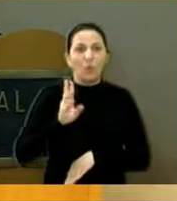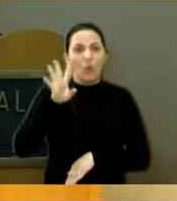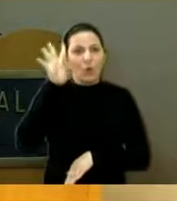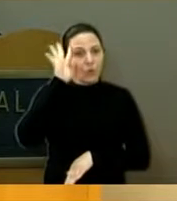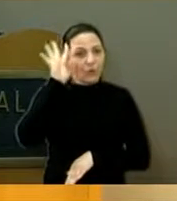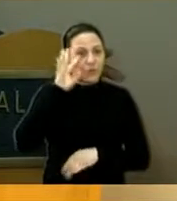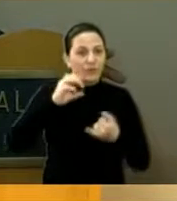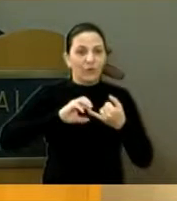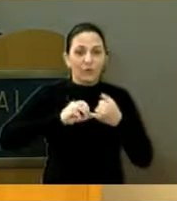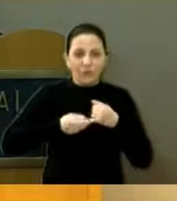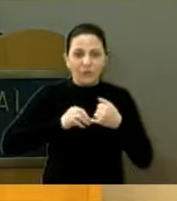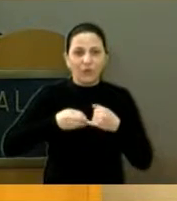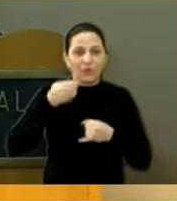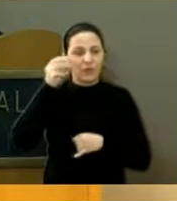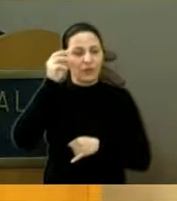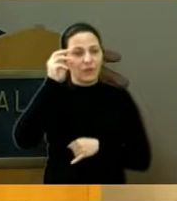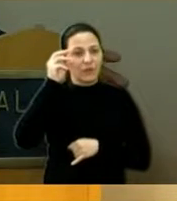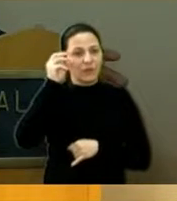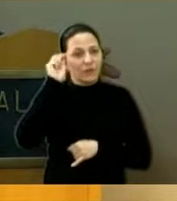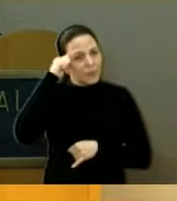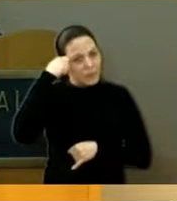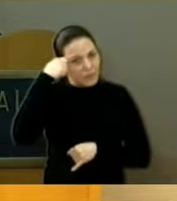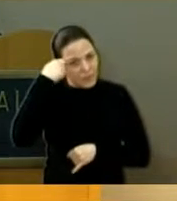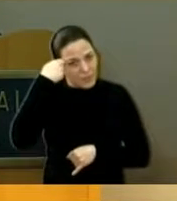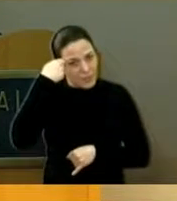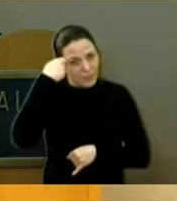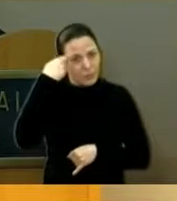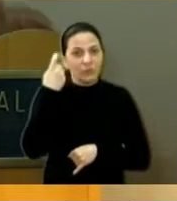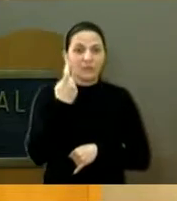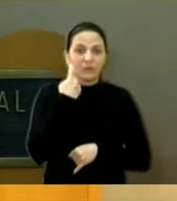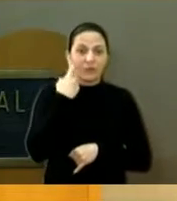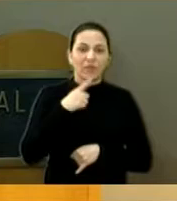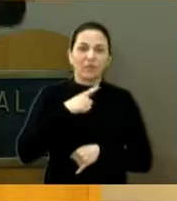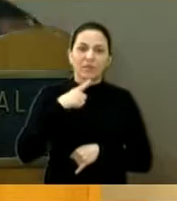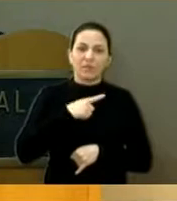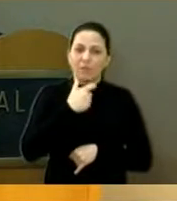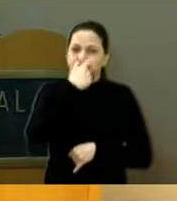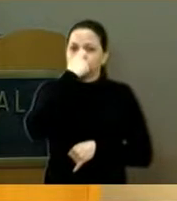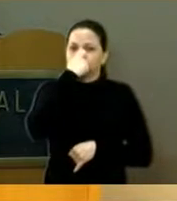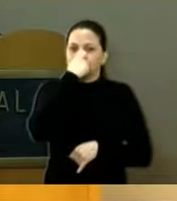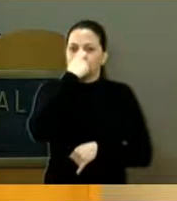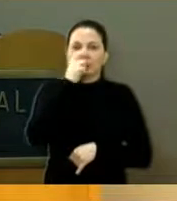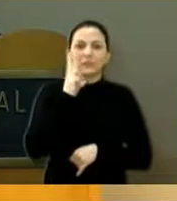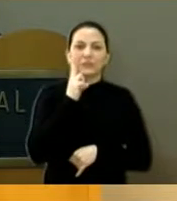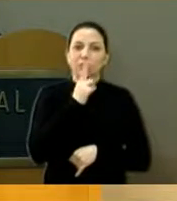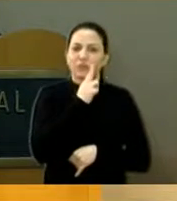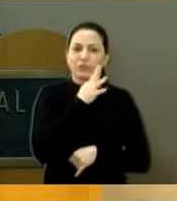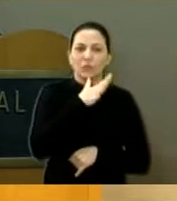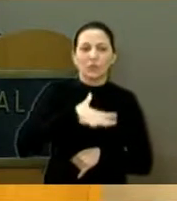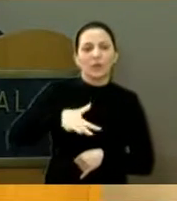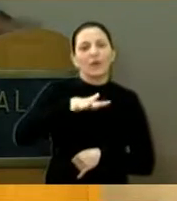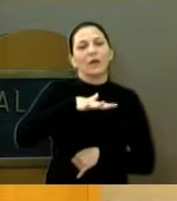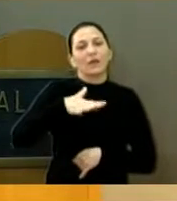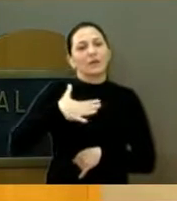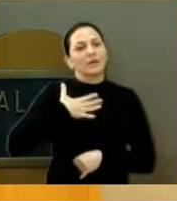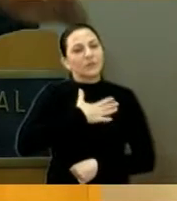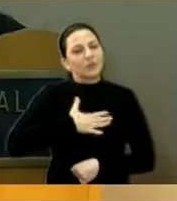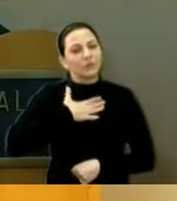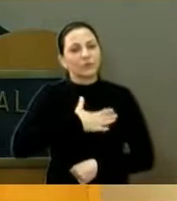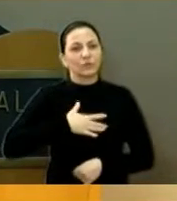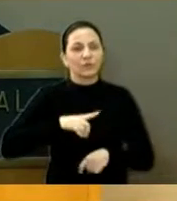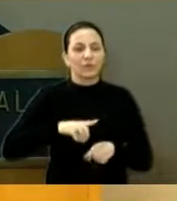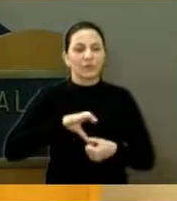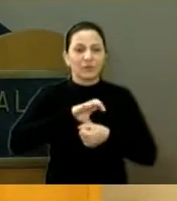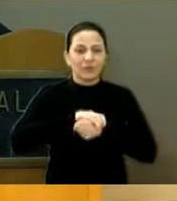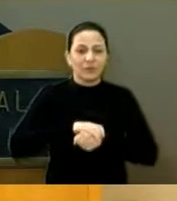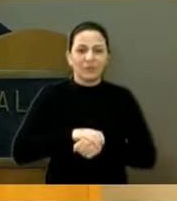feijoada, lota, de sexta-feira também lota, e todo dia está lotando. E ali é um ambiente muito gostoso de frequentar, só que a segurança estava